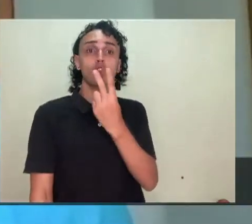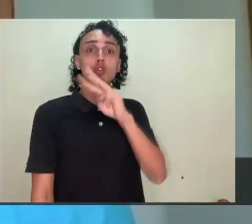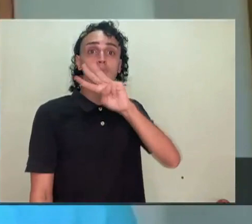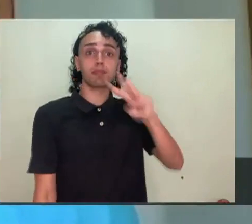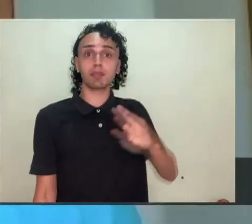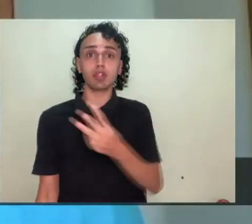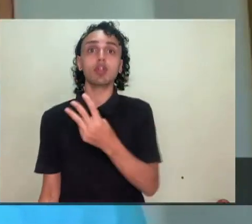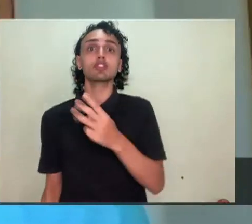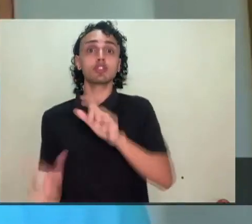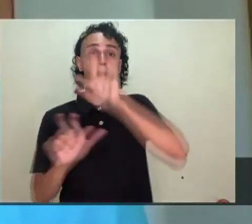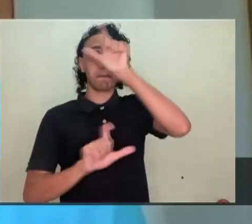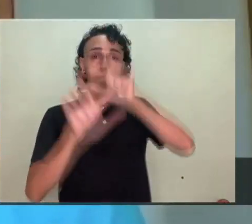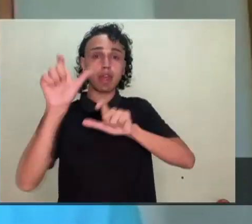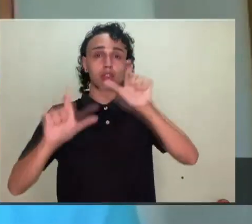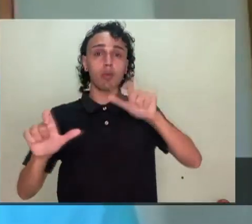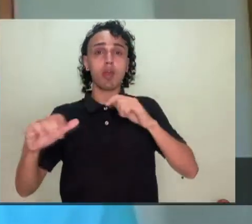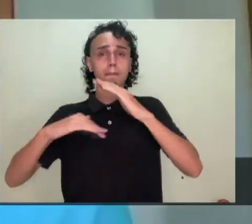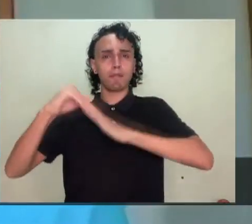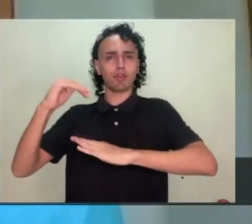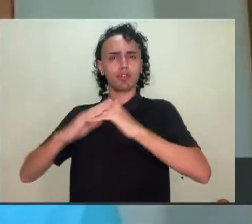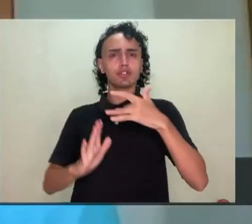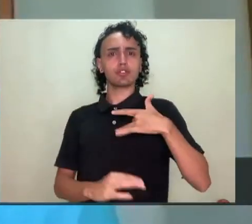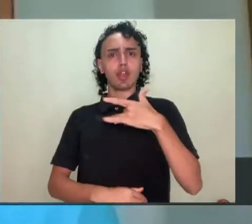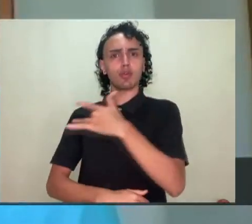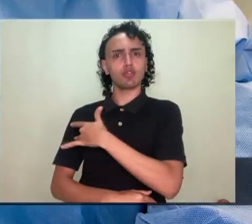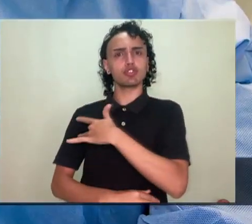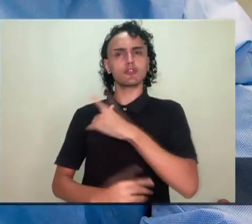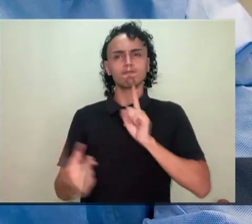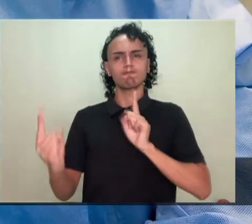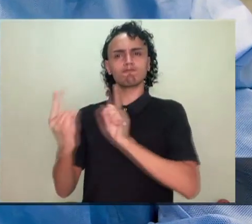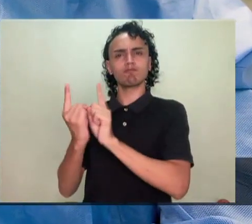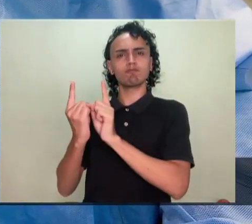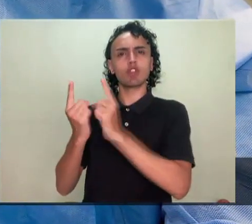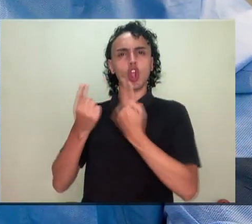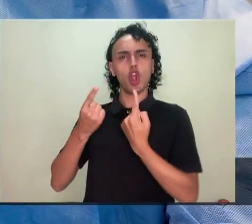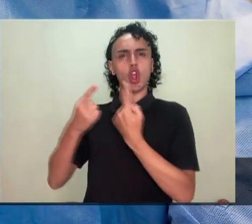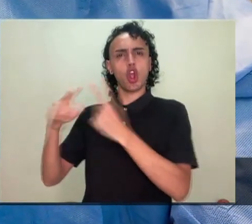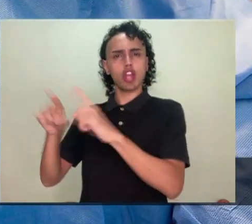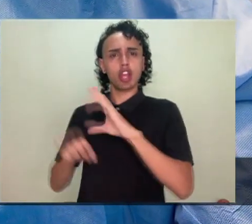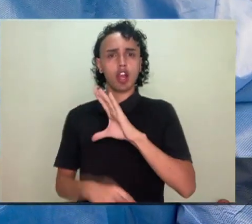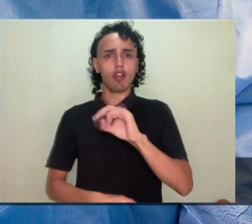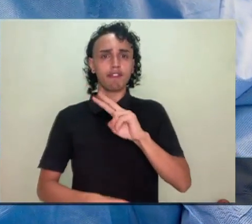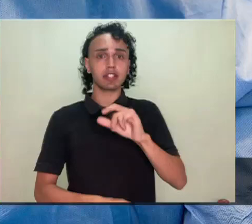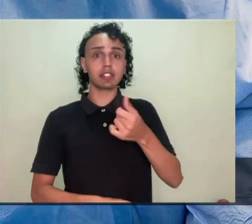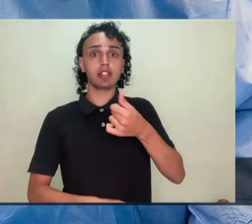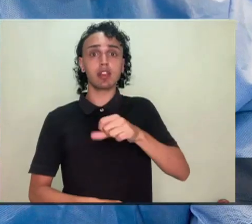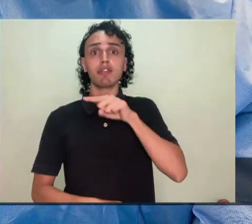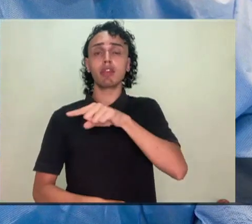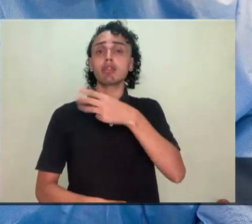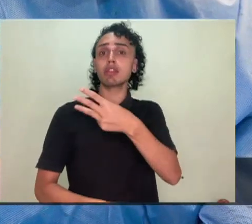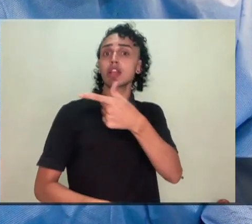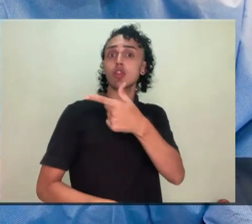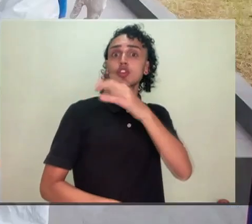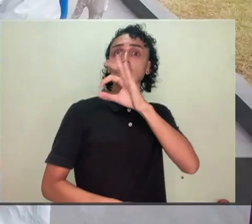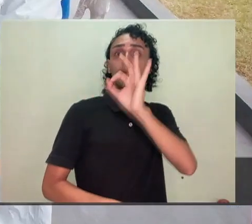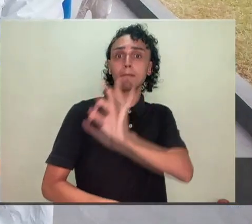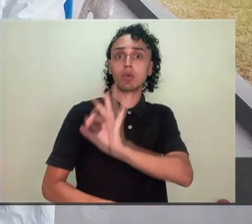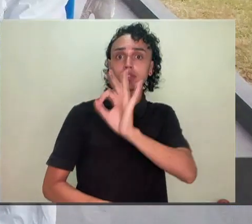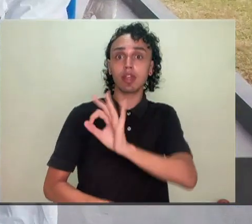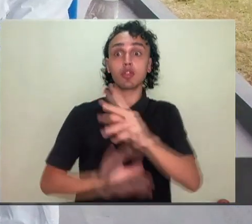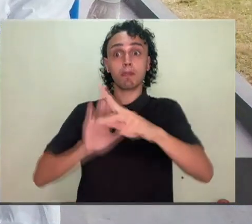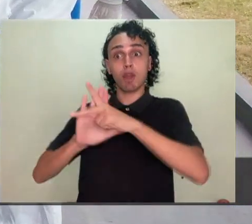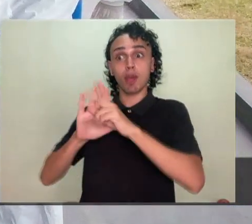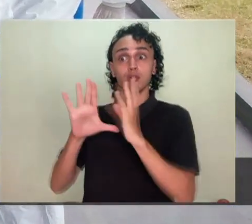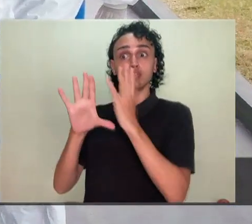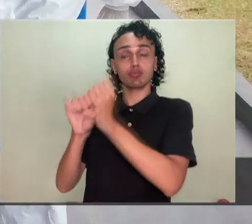milhões de profissionais de saúde que estão na linha de frente da Covid-19, 38% desses 2 milhões de profissionais de saúde que estão na linha de frente da